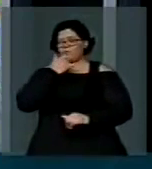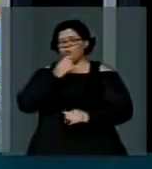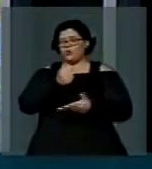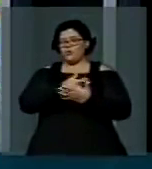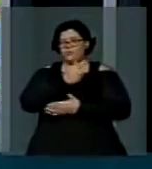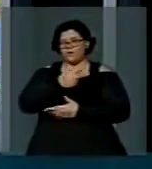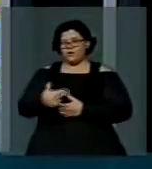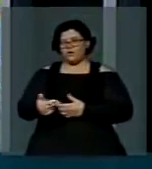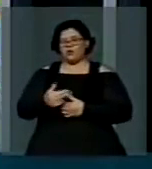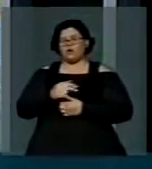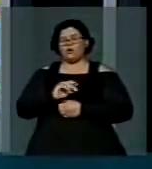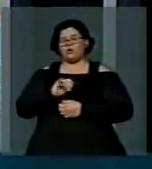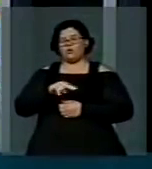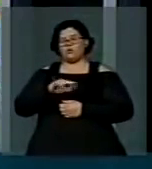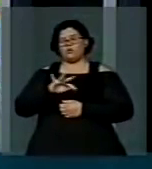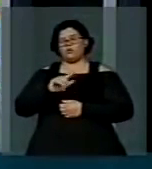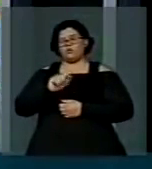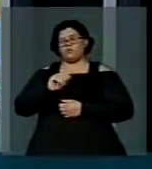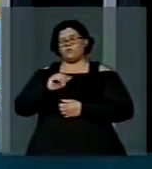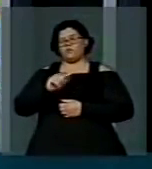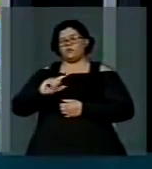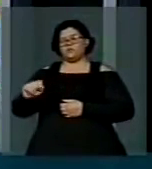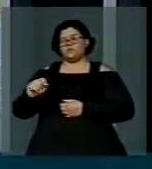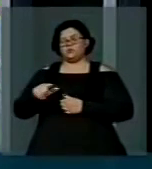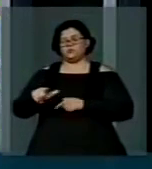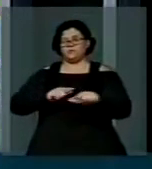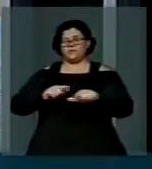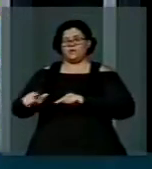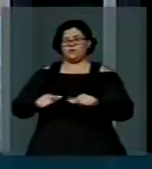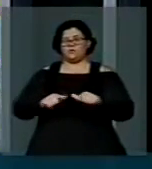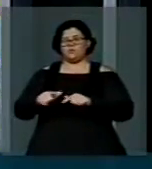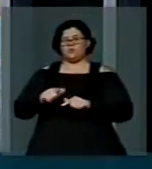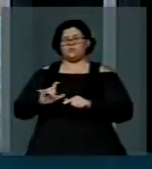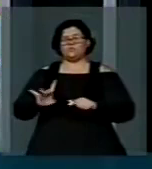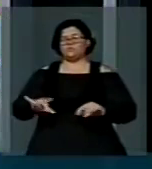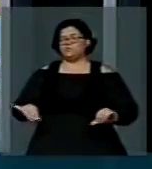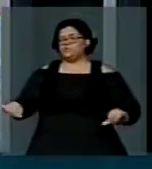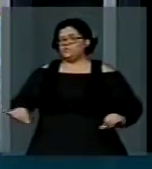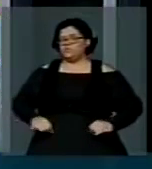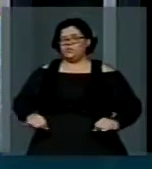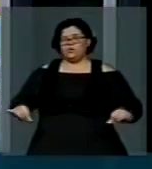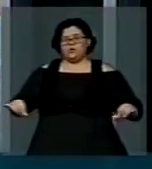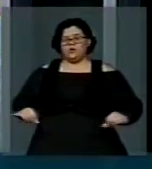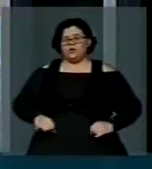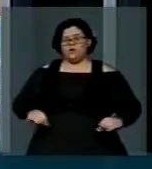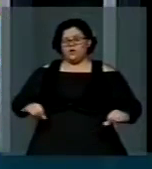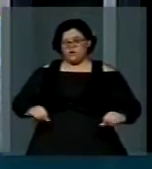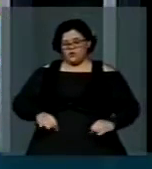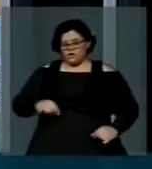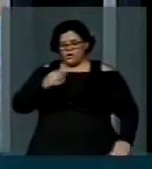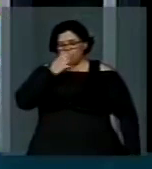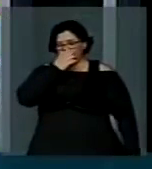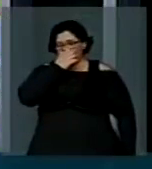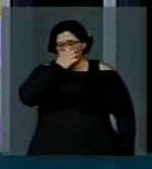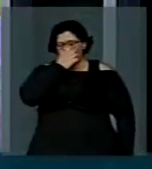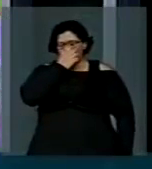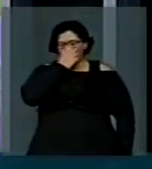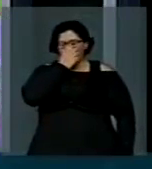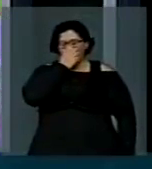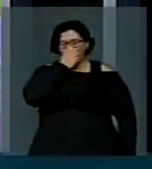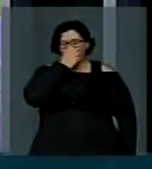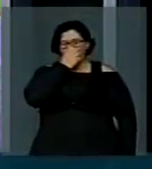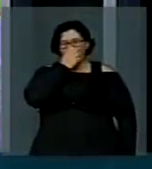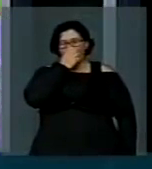inflação do trabalhador é muito maior do que aquela que realmente é detectada e anunciada